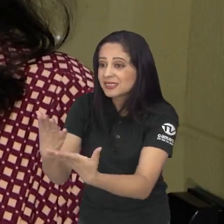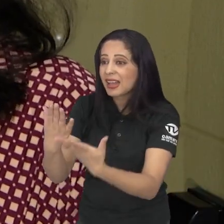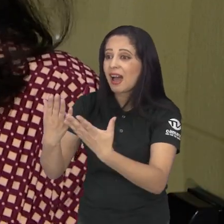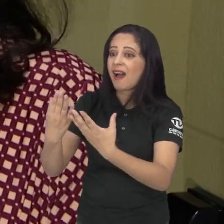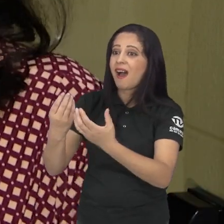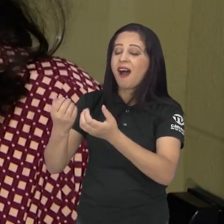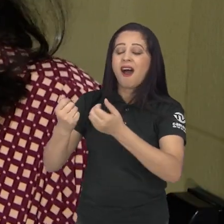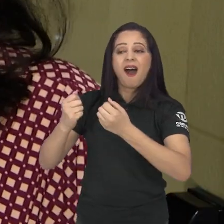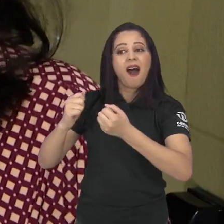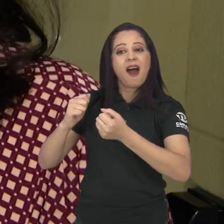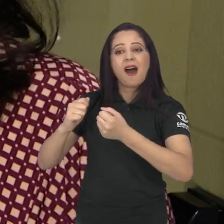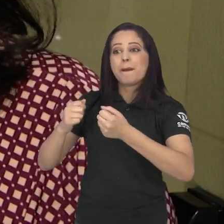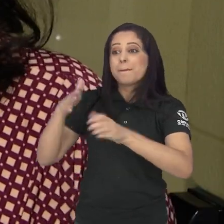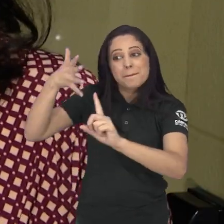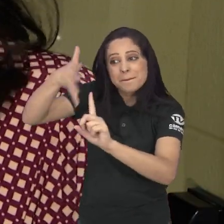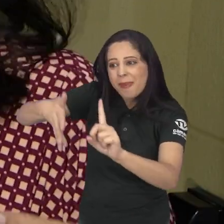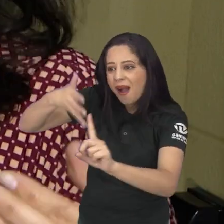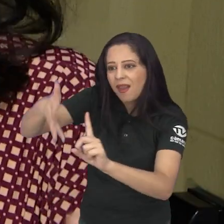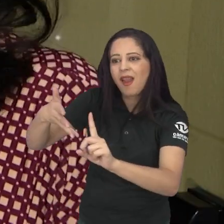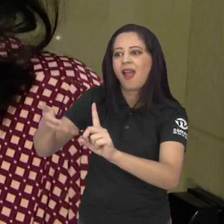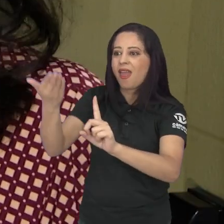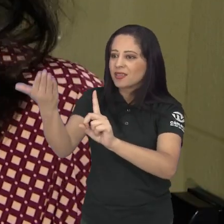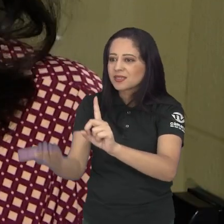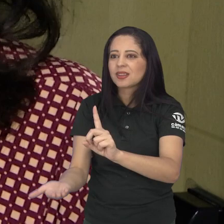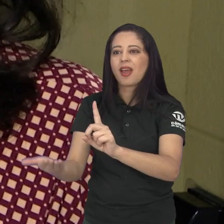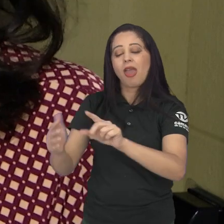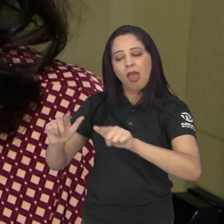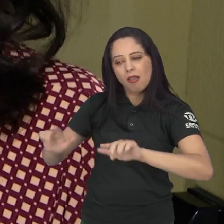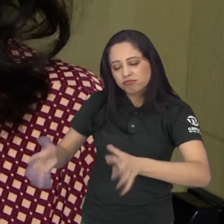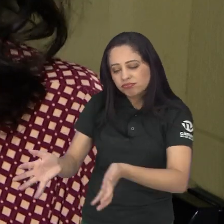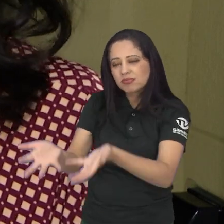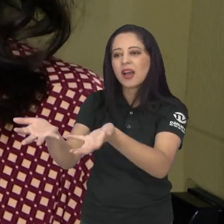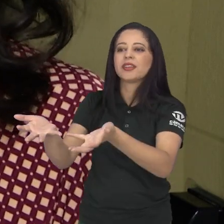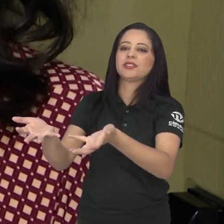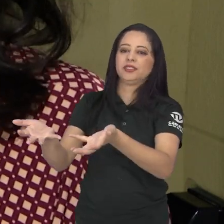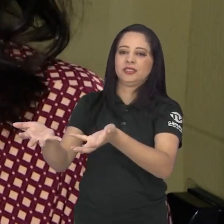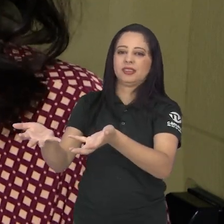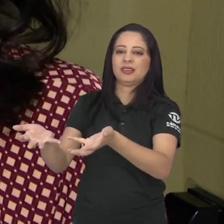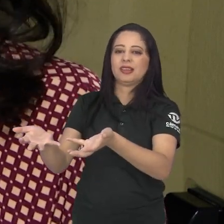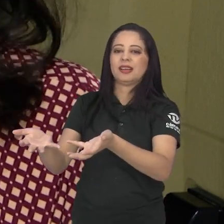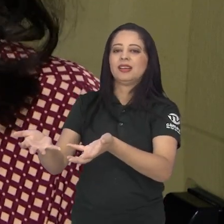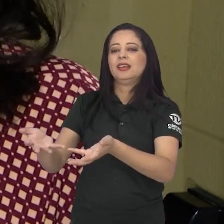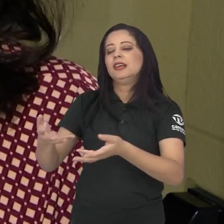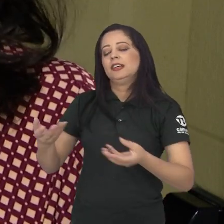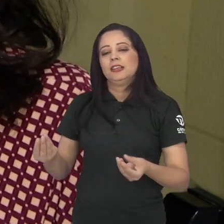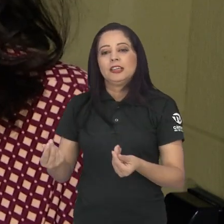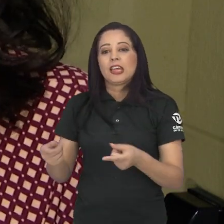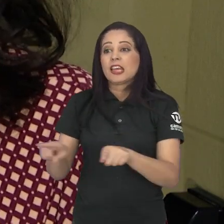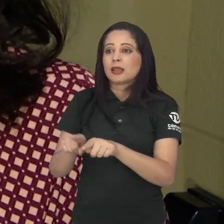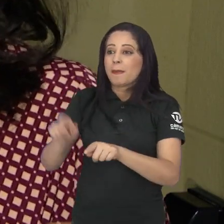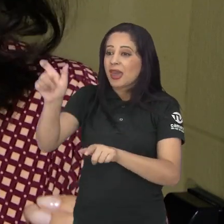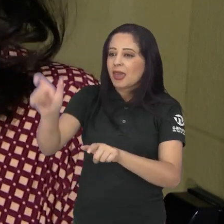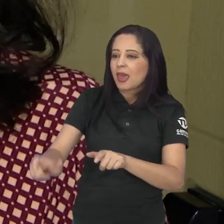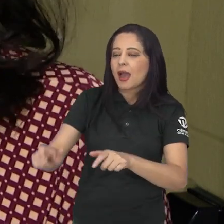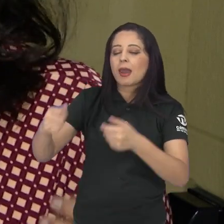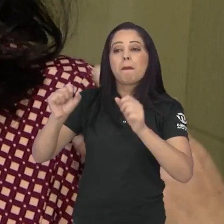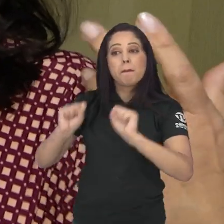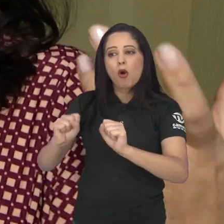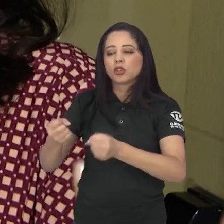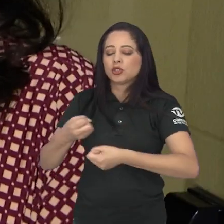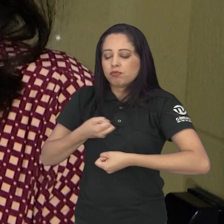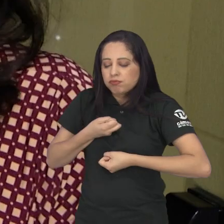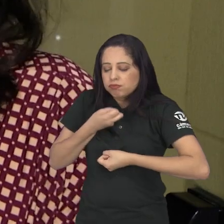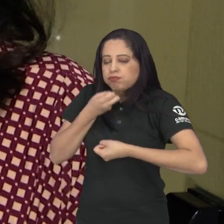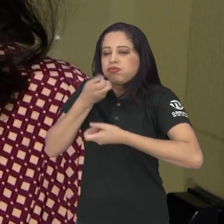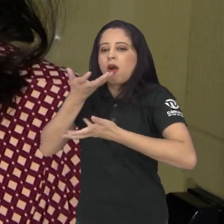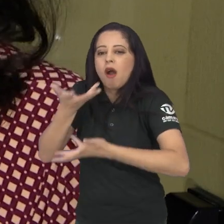possam auxiliar essa mulher. Palestras é importantíssimo, né, você falar sobre isso, você fazer com que a mulher